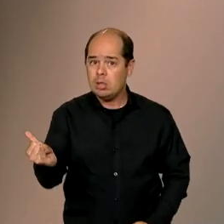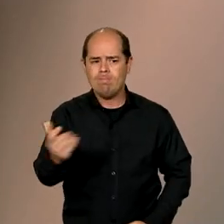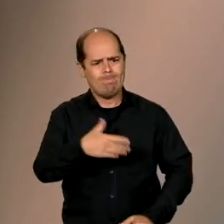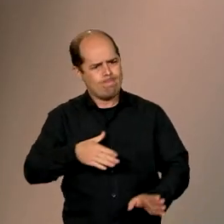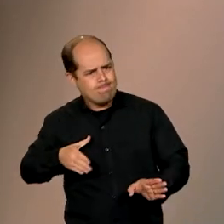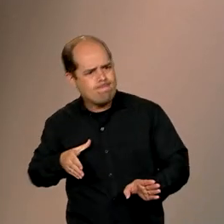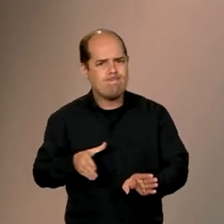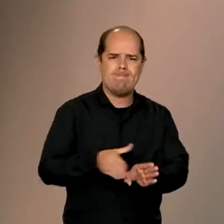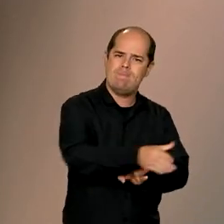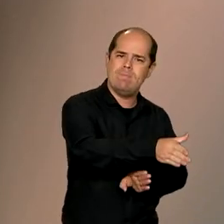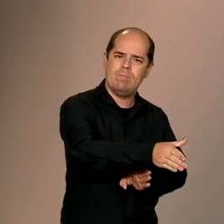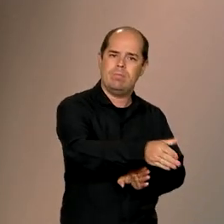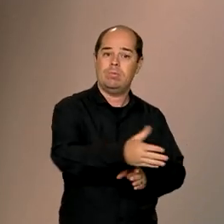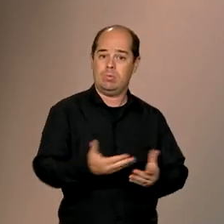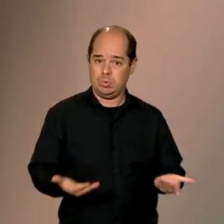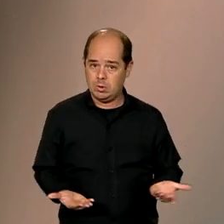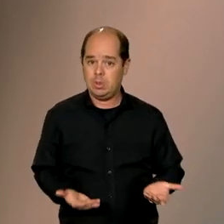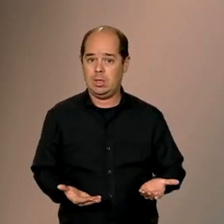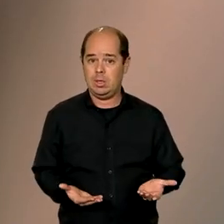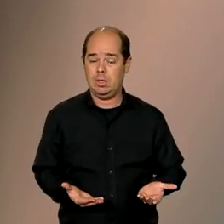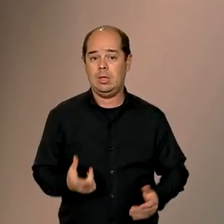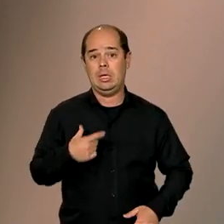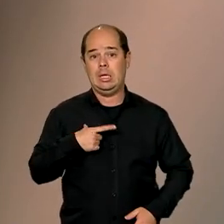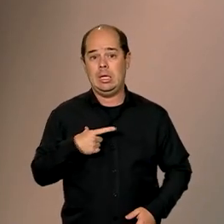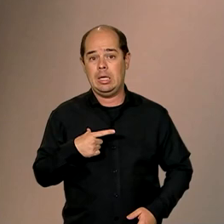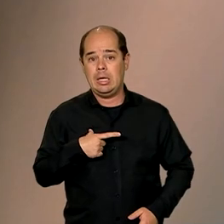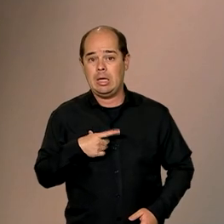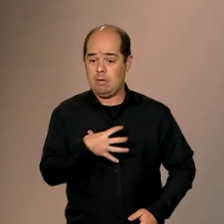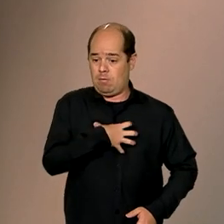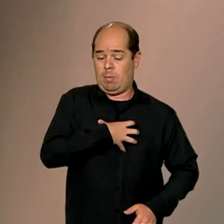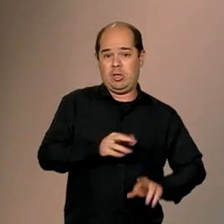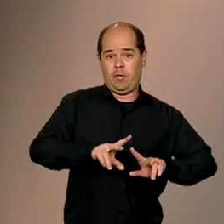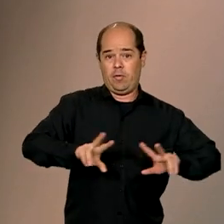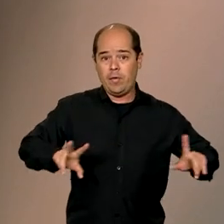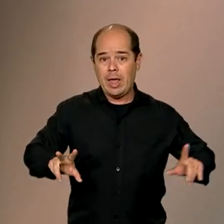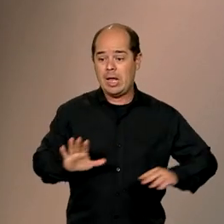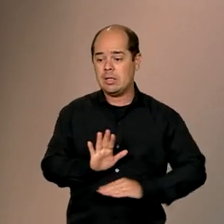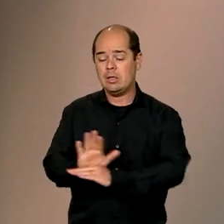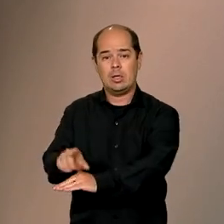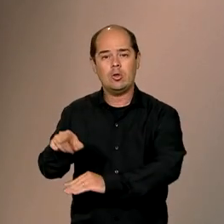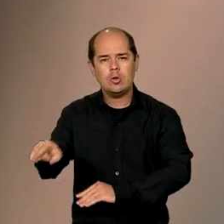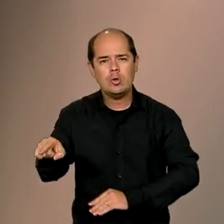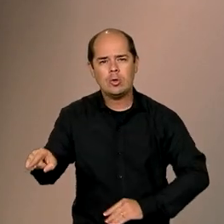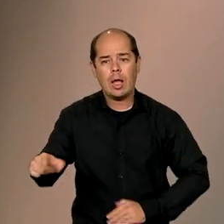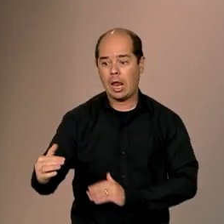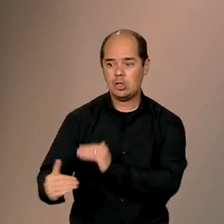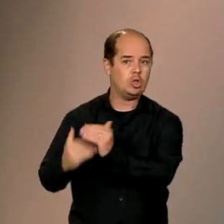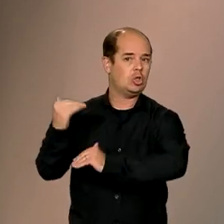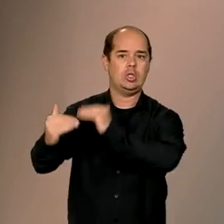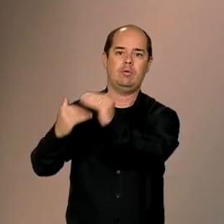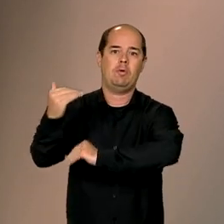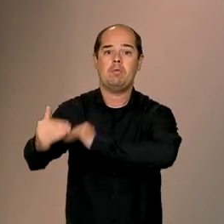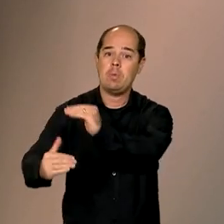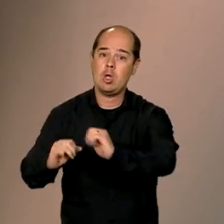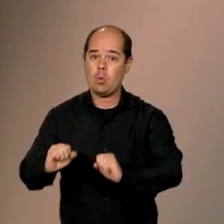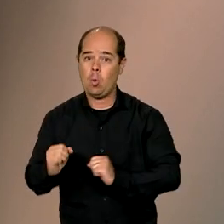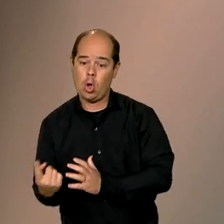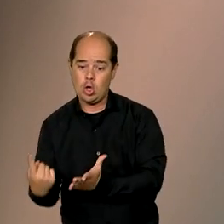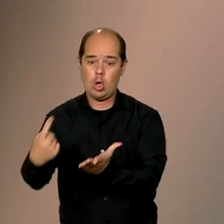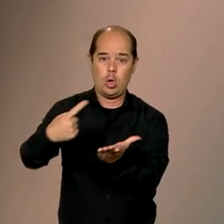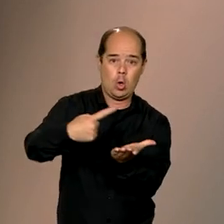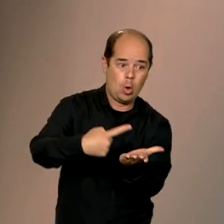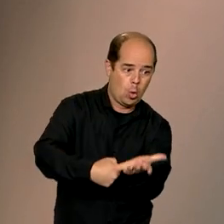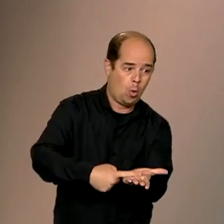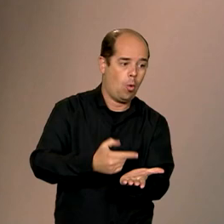maneiras de apoiar o desenvolvimento de uma criança, muitas vezes estabelecendo lá a parceria com a educação, para no